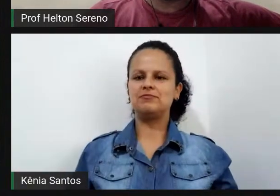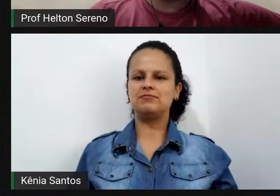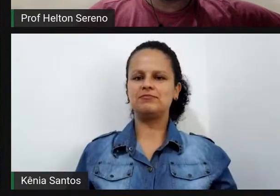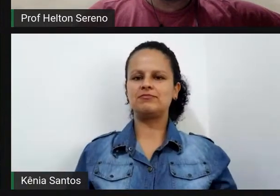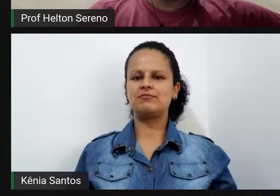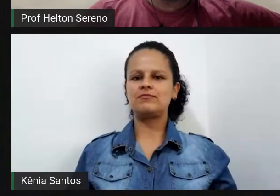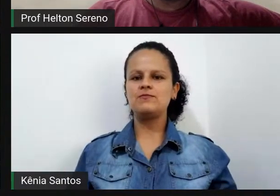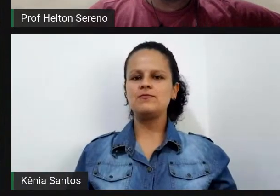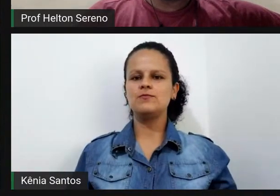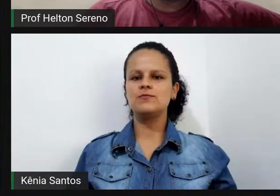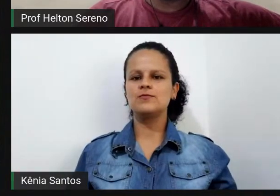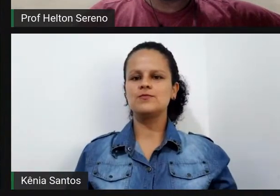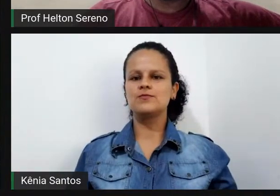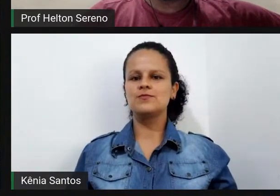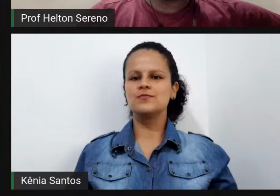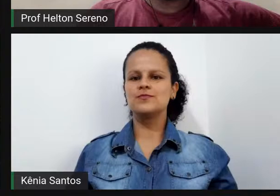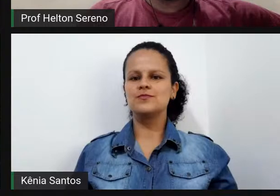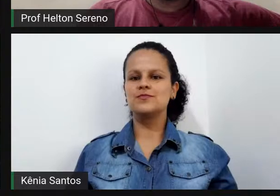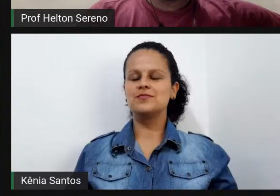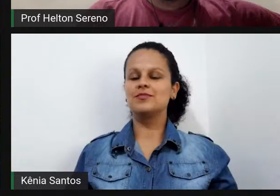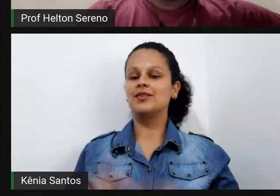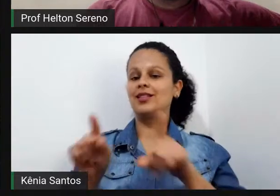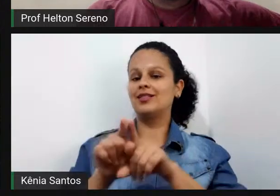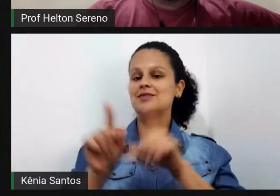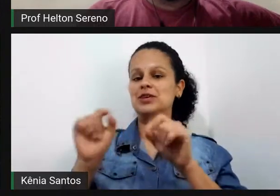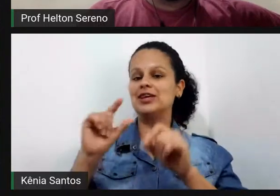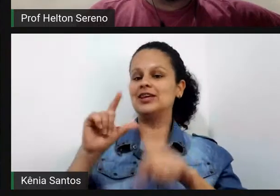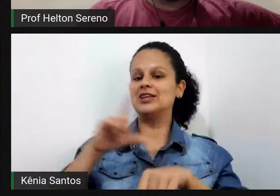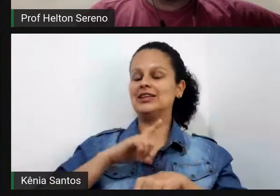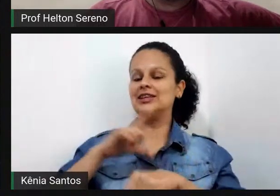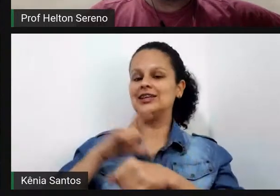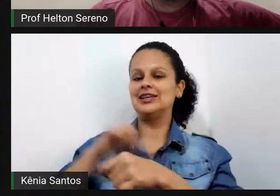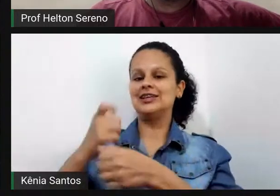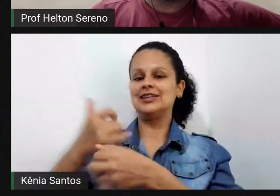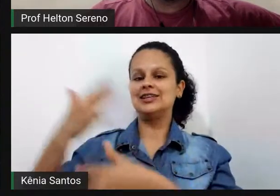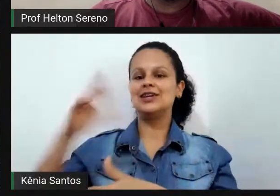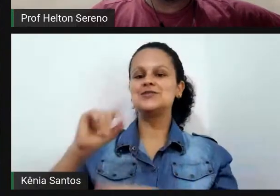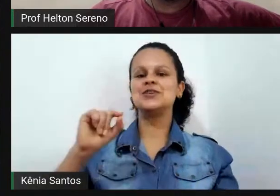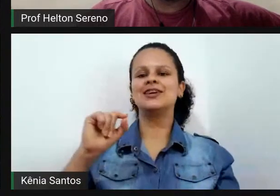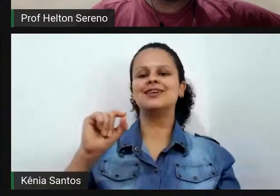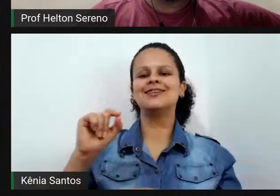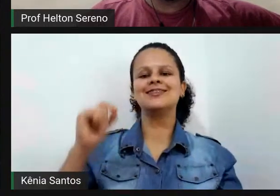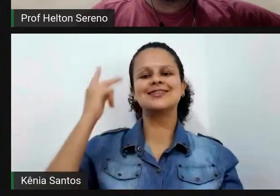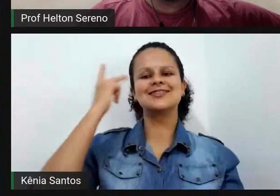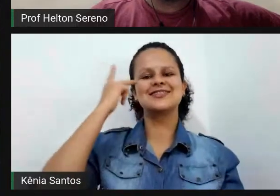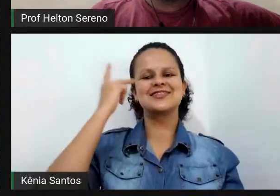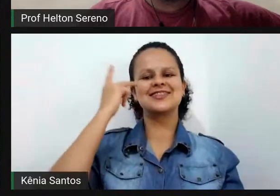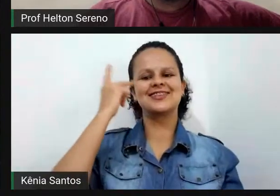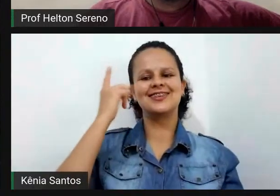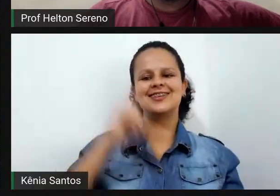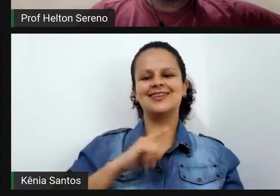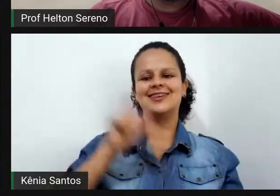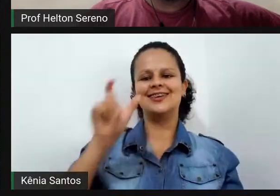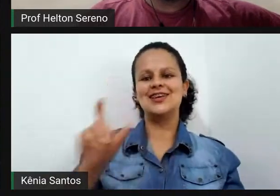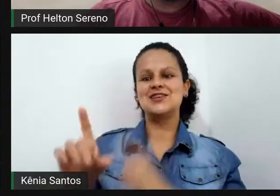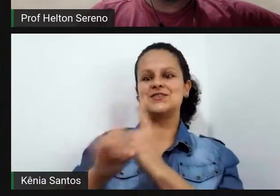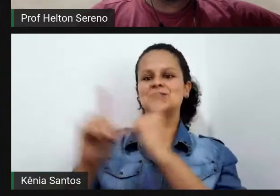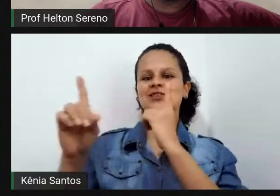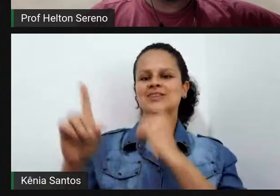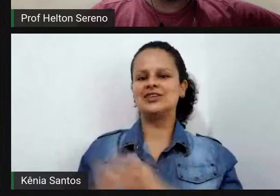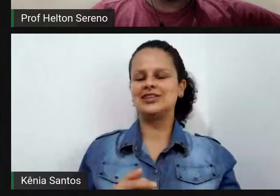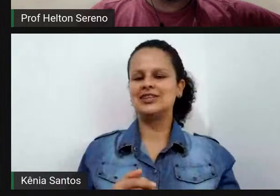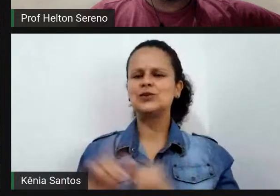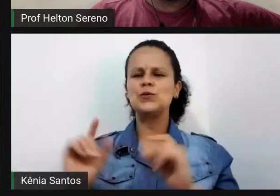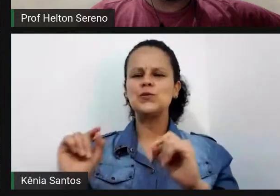tem gente até se reencontrando aqui lá em São Paulo pois é você sabe que está me parecendo